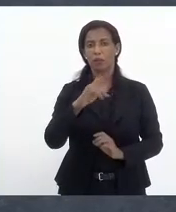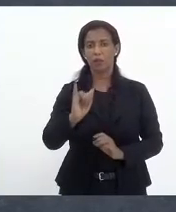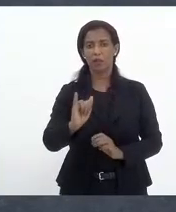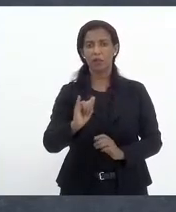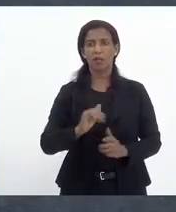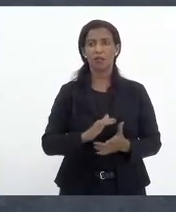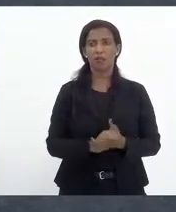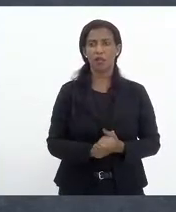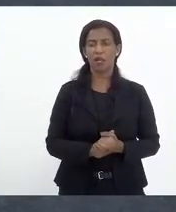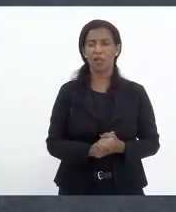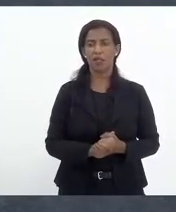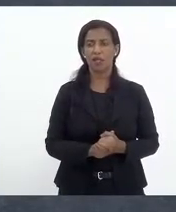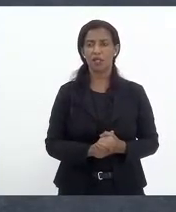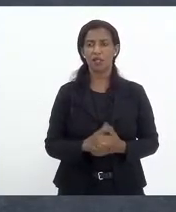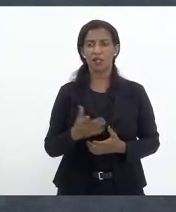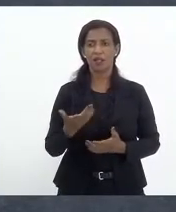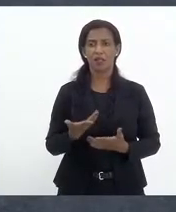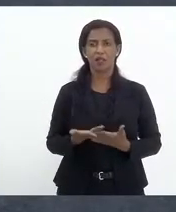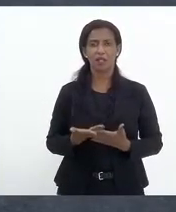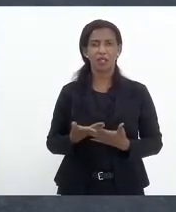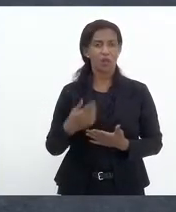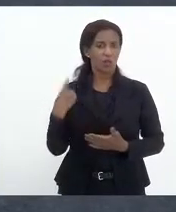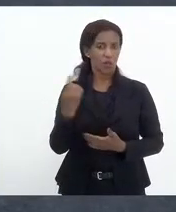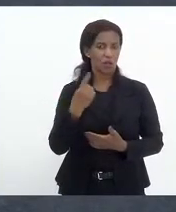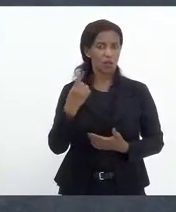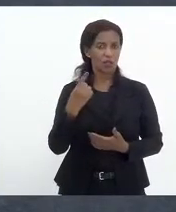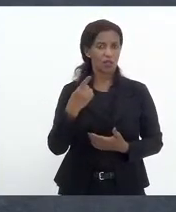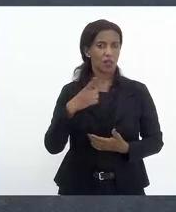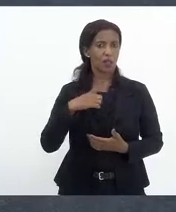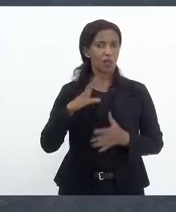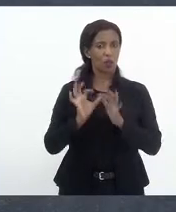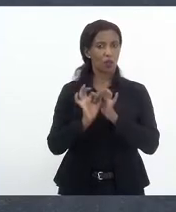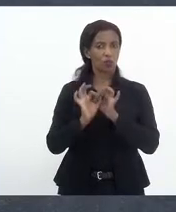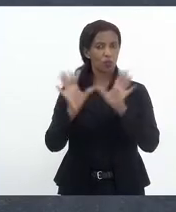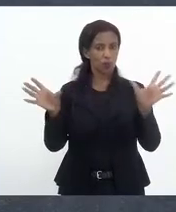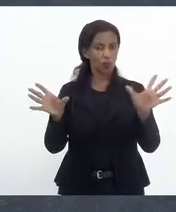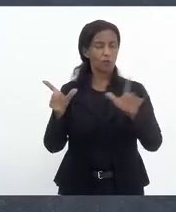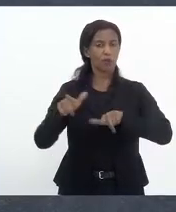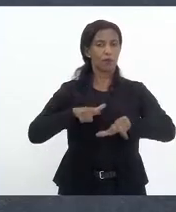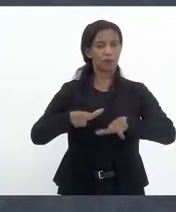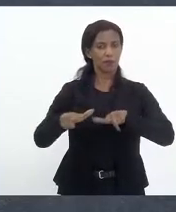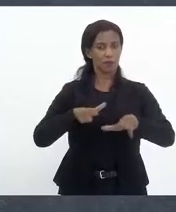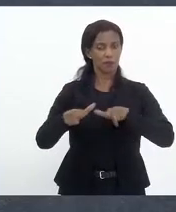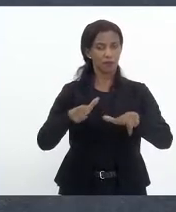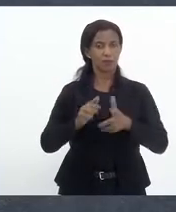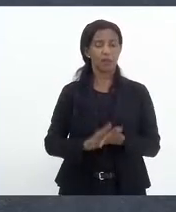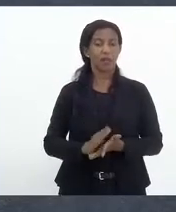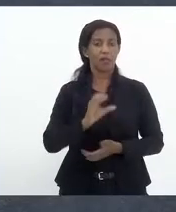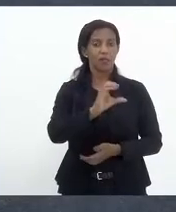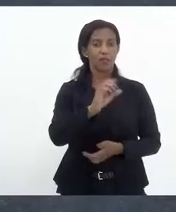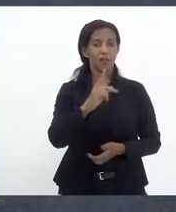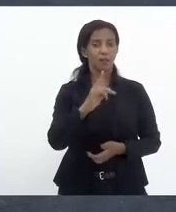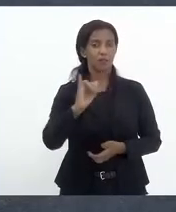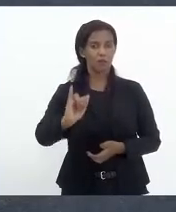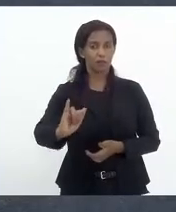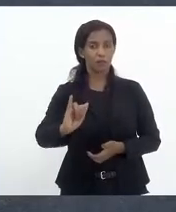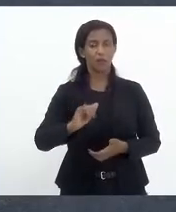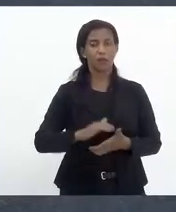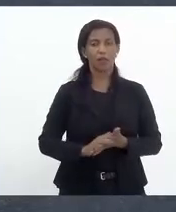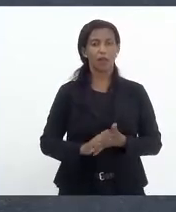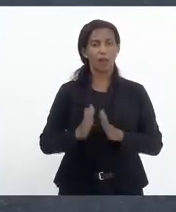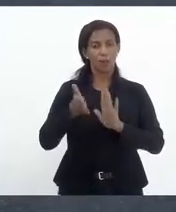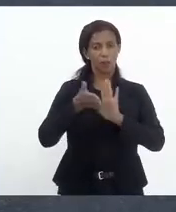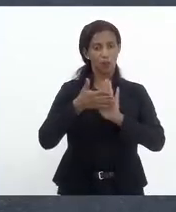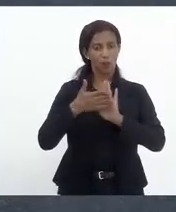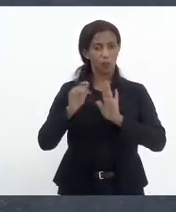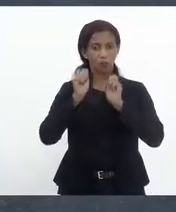presidente, peço a vossa excelência, vossa excelência nos deu autonomia completa para trabalhar, essa CPI foi a segunda que foi protocolada